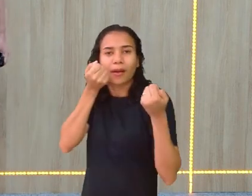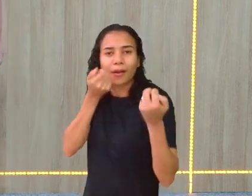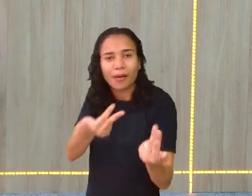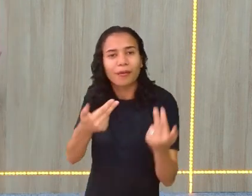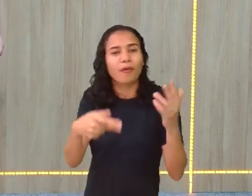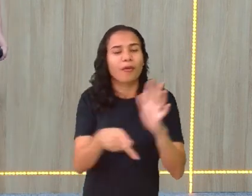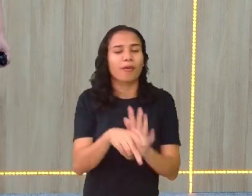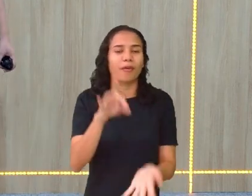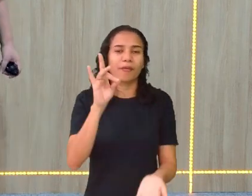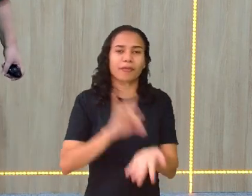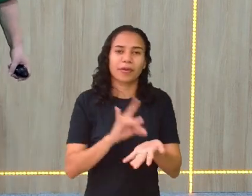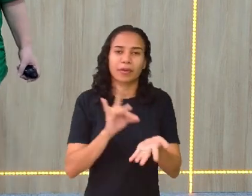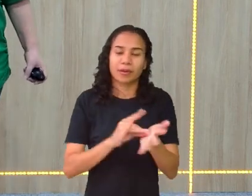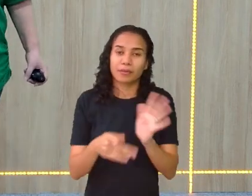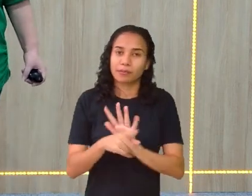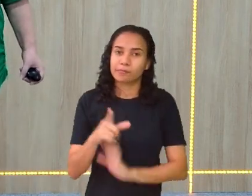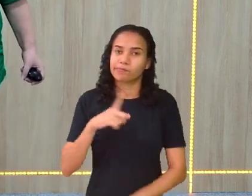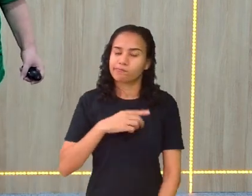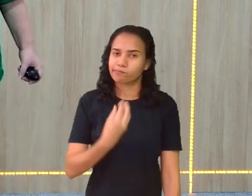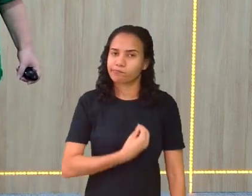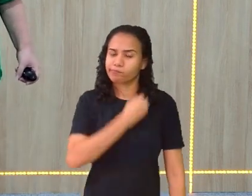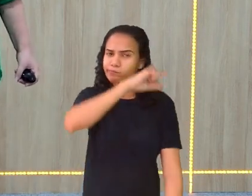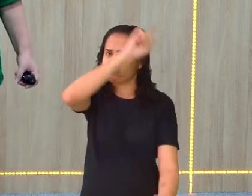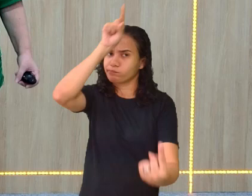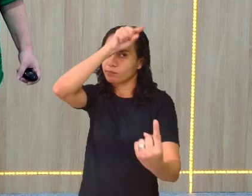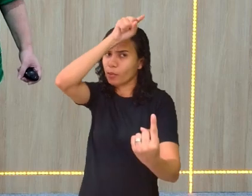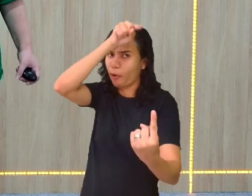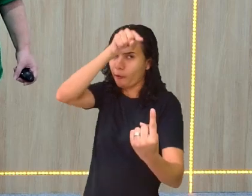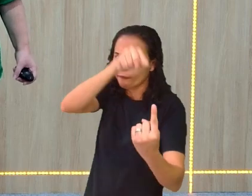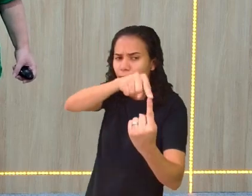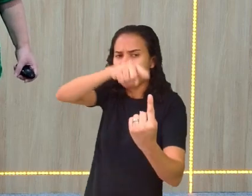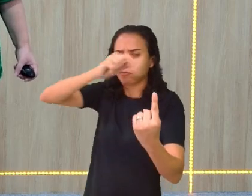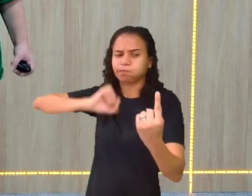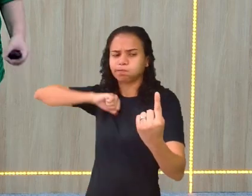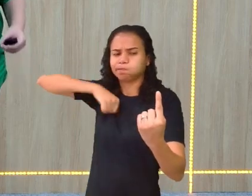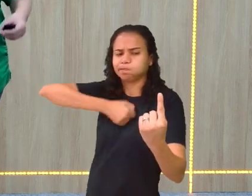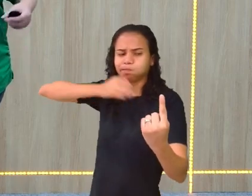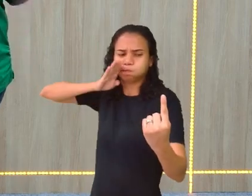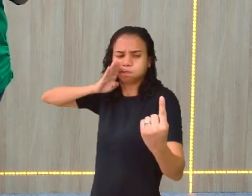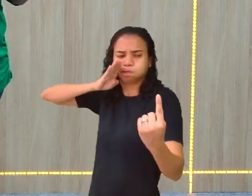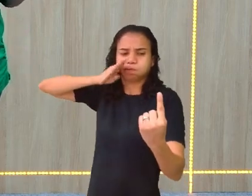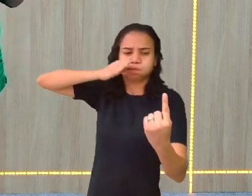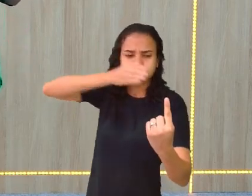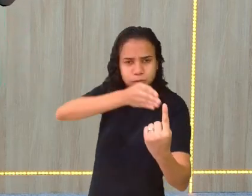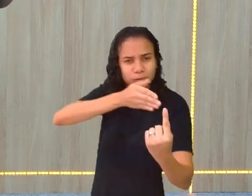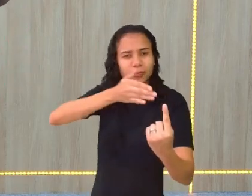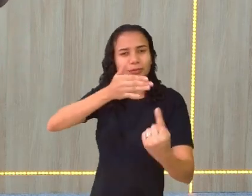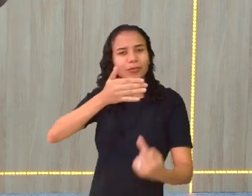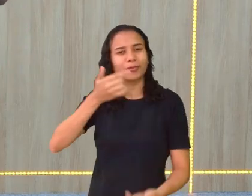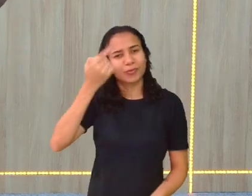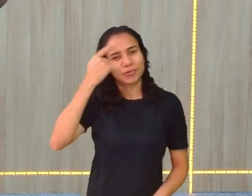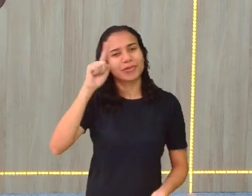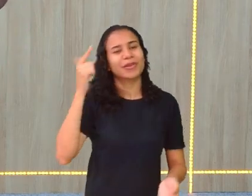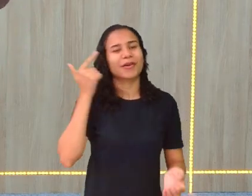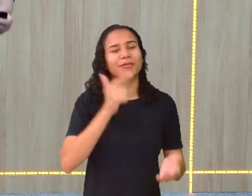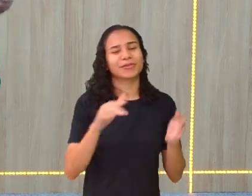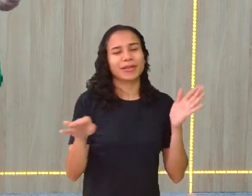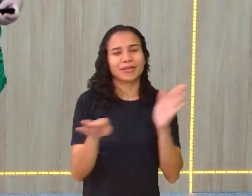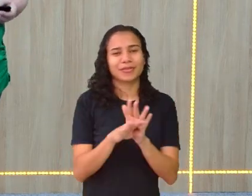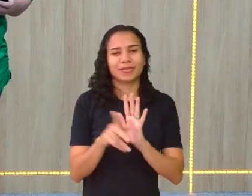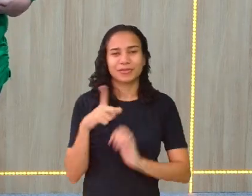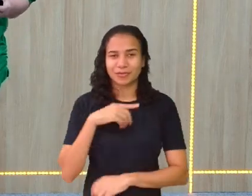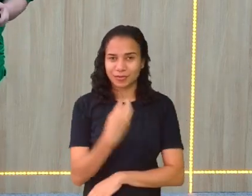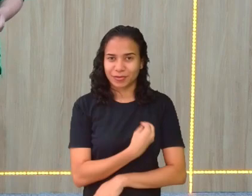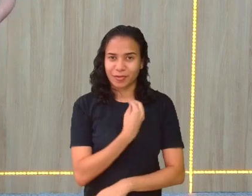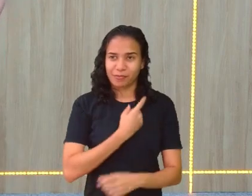realmente, se tem um objetivo, se trabalhou para isso, vocês, uma hora, vocês vão conseguir,